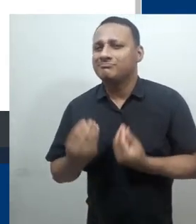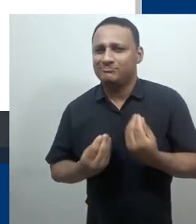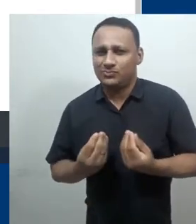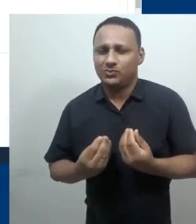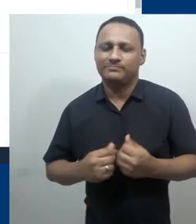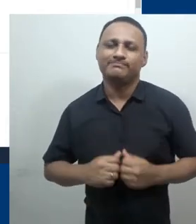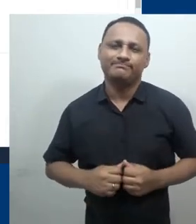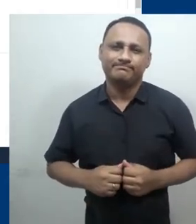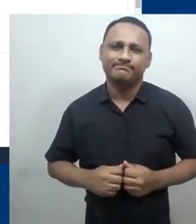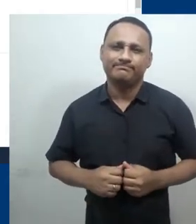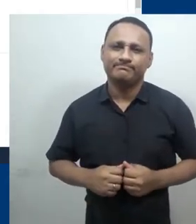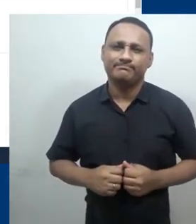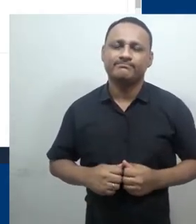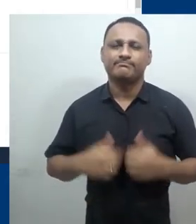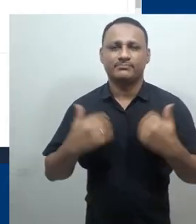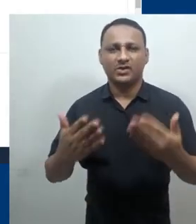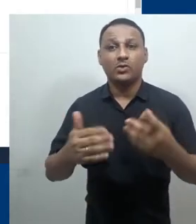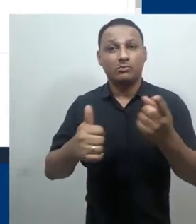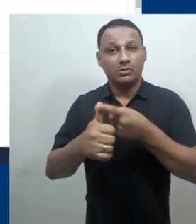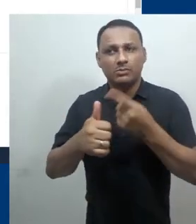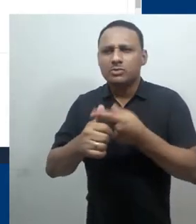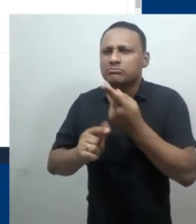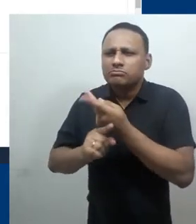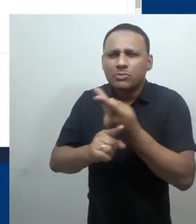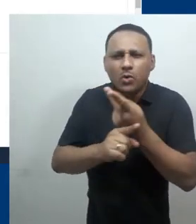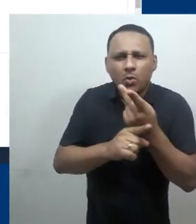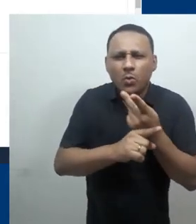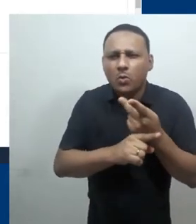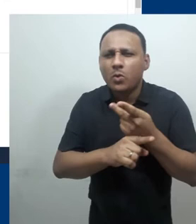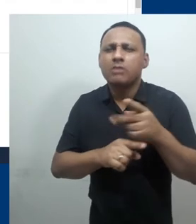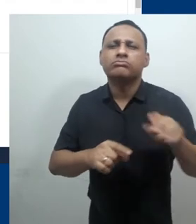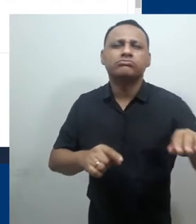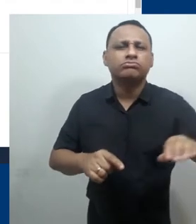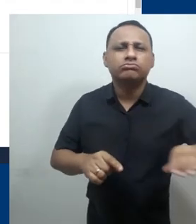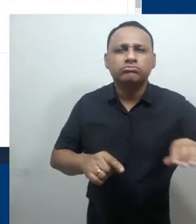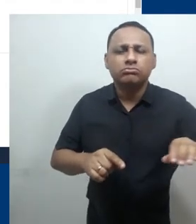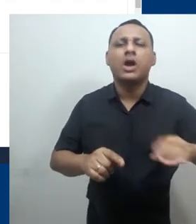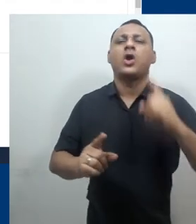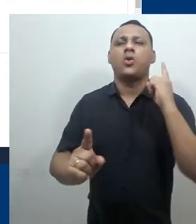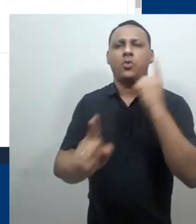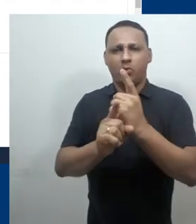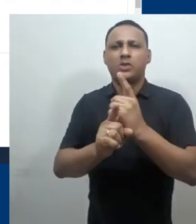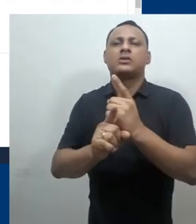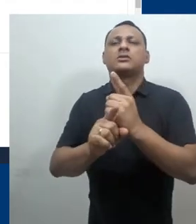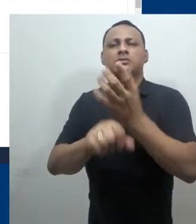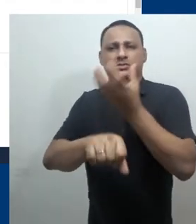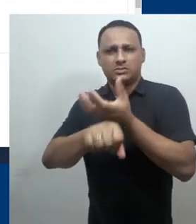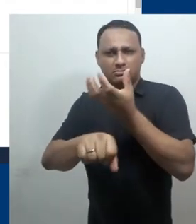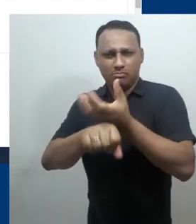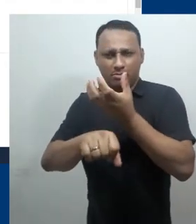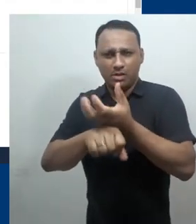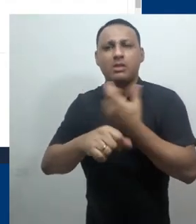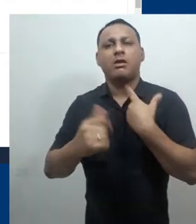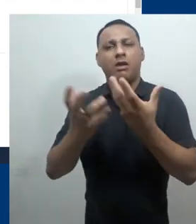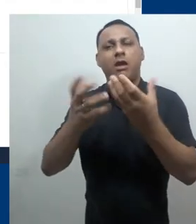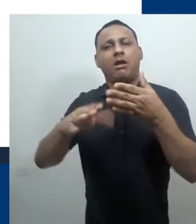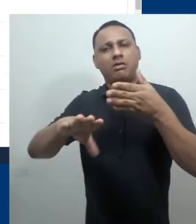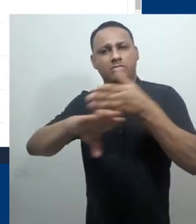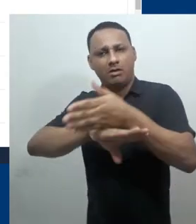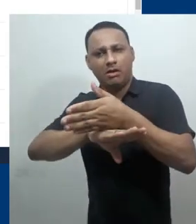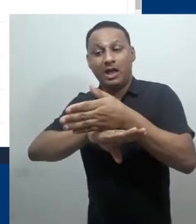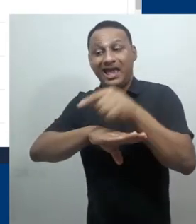Clicamos em aprendizado, localizamos a sala, caso curso ou disciplina, que desejamos acessar.